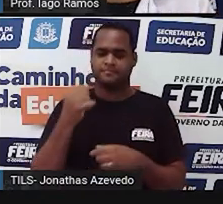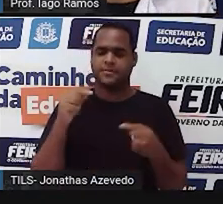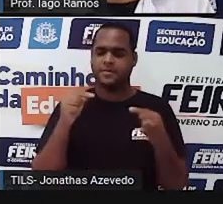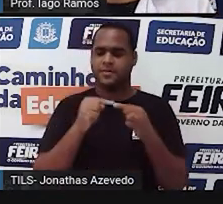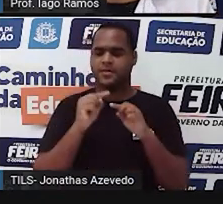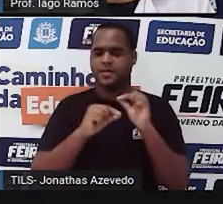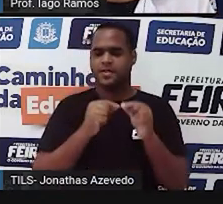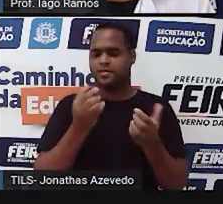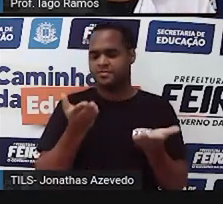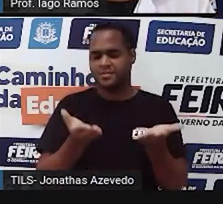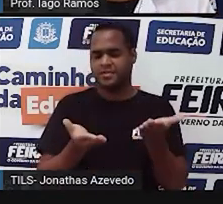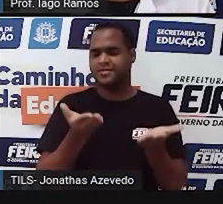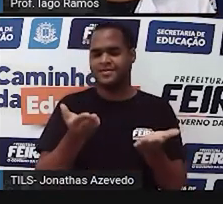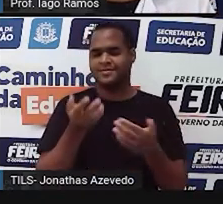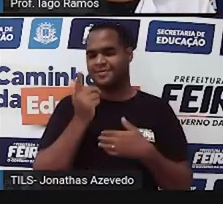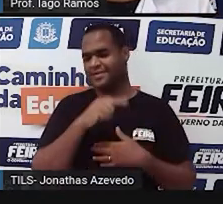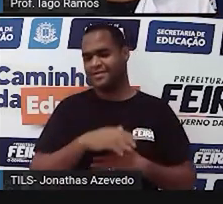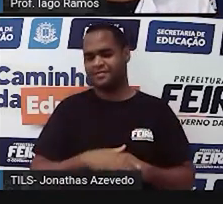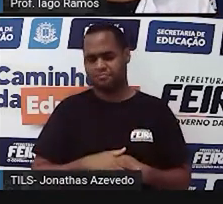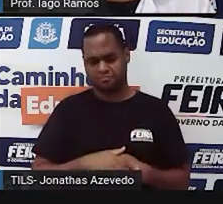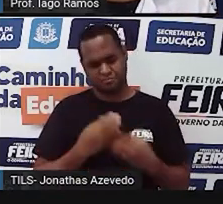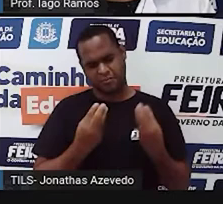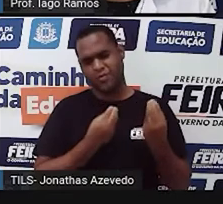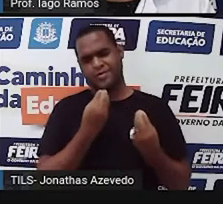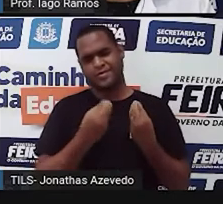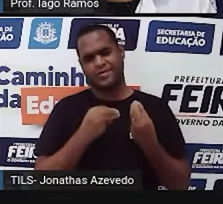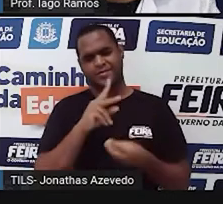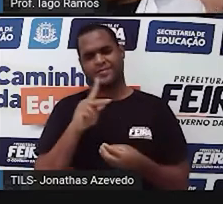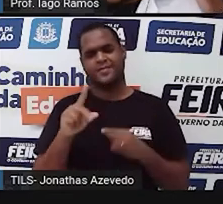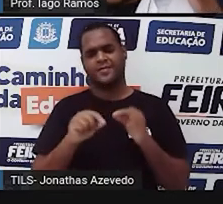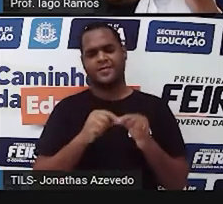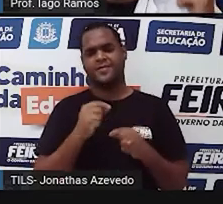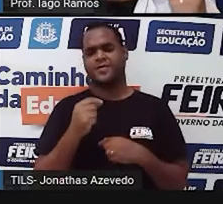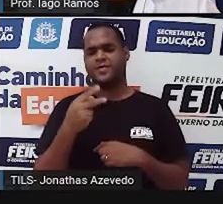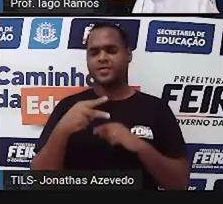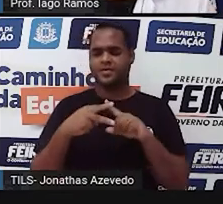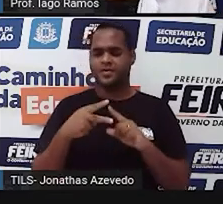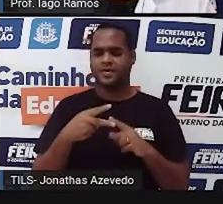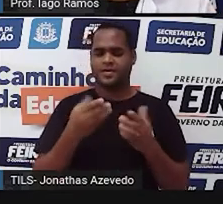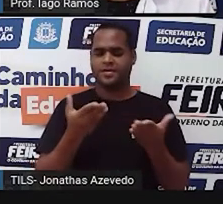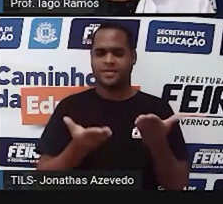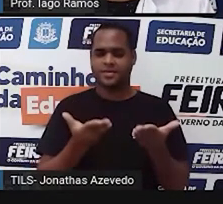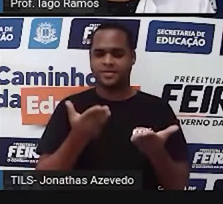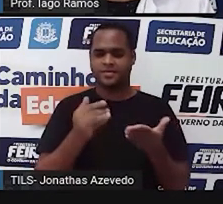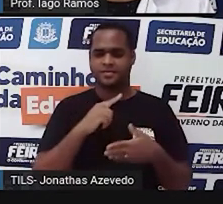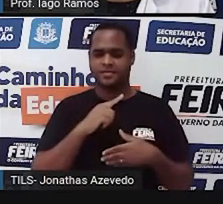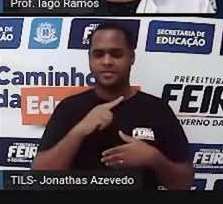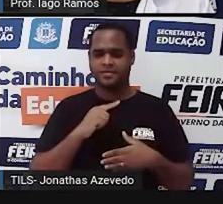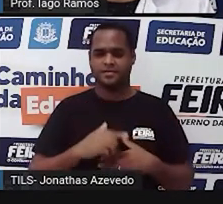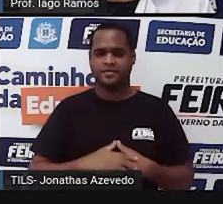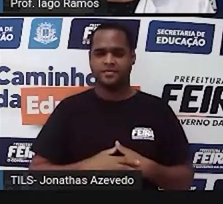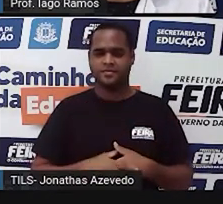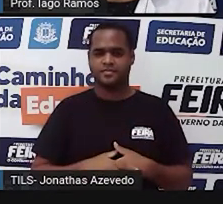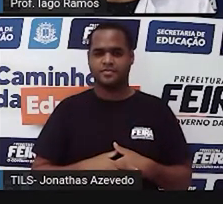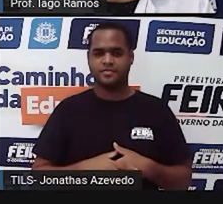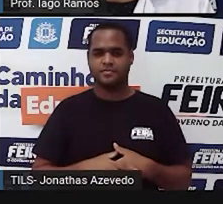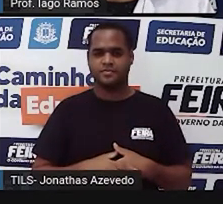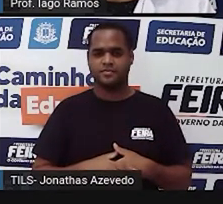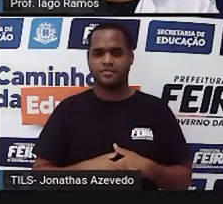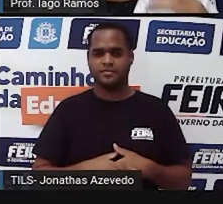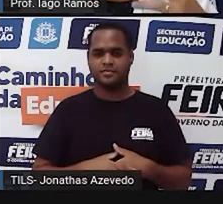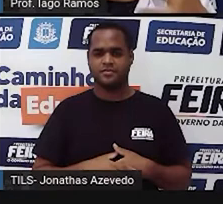pratos. Como assim, professor? Dois pratos? Daqui a pouco, a gente vai entender ela, certo?